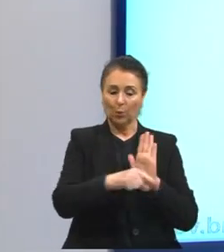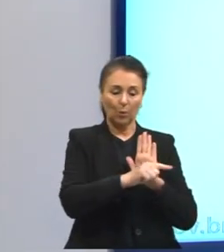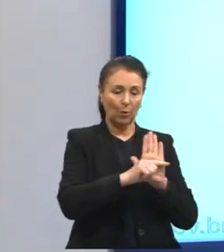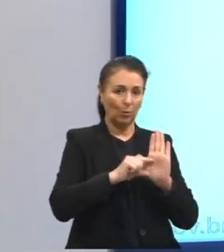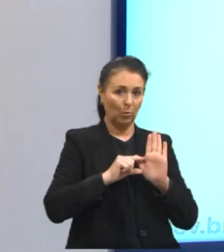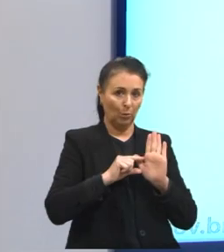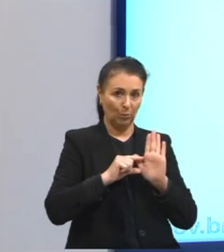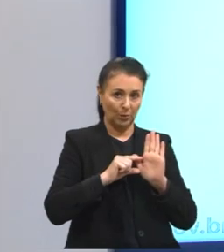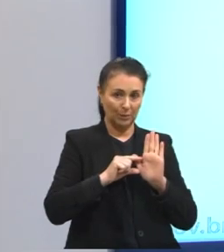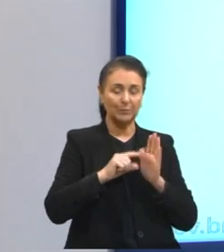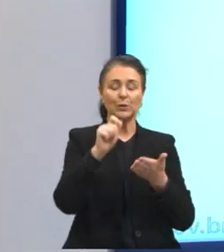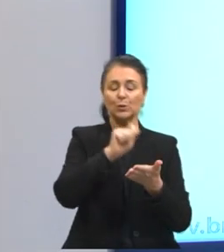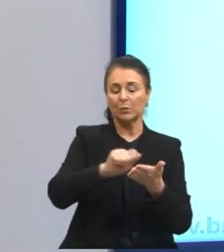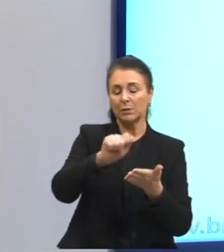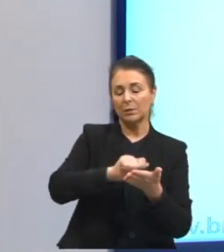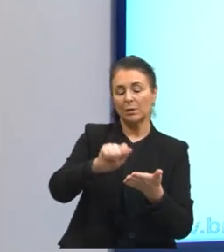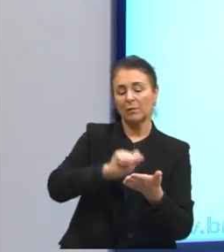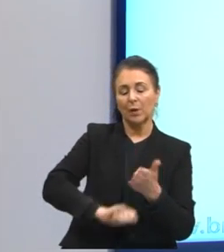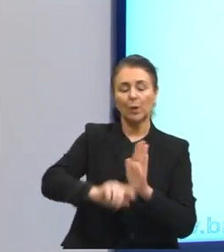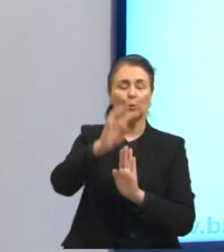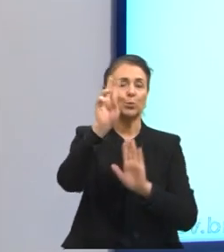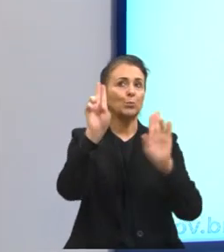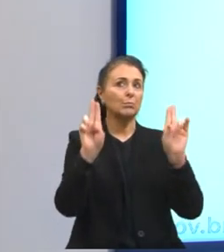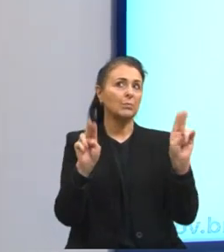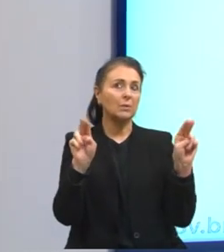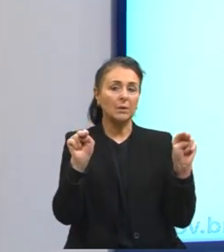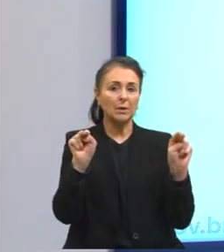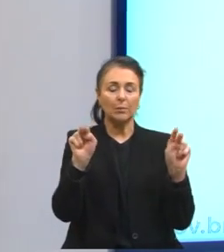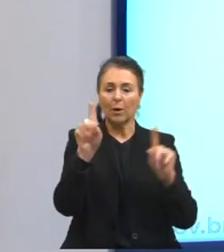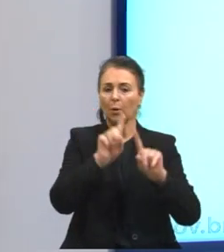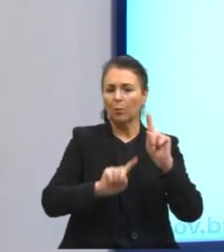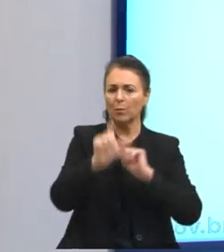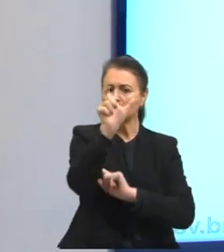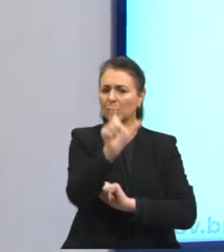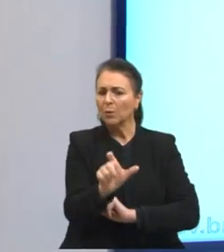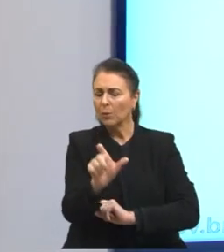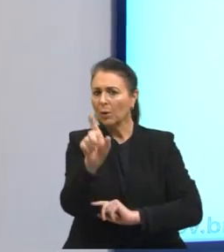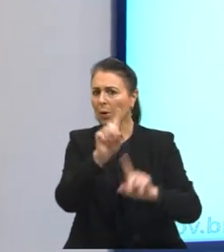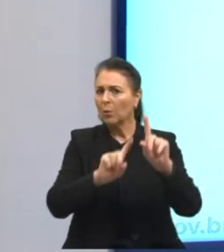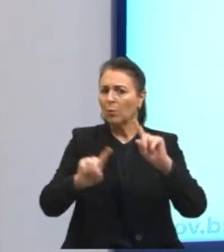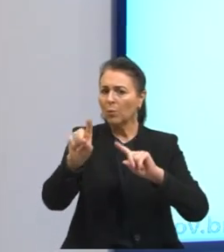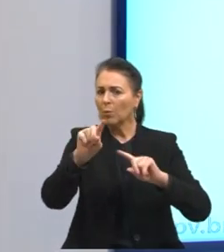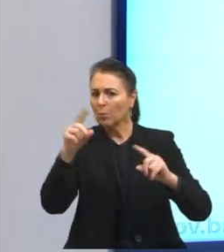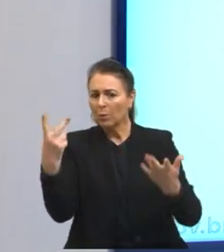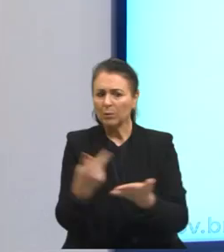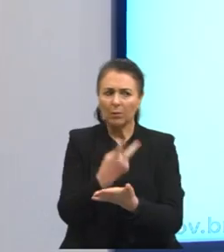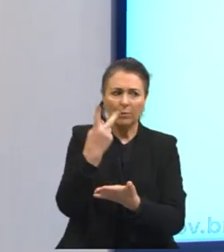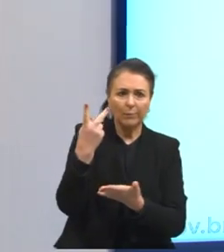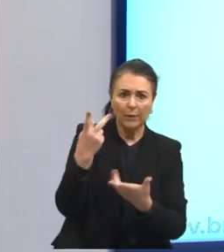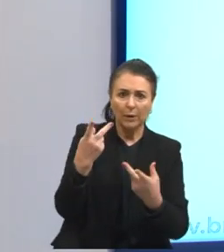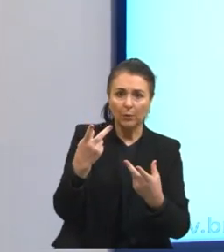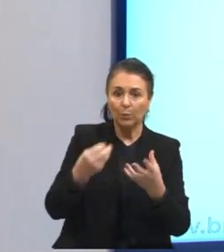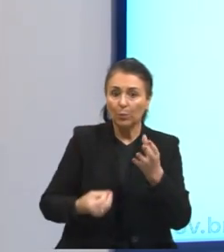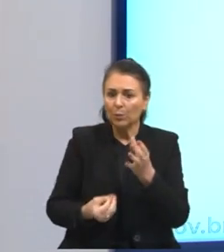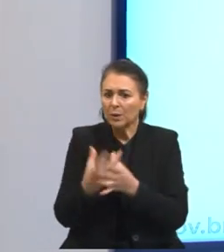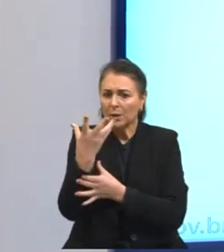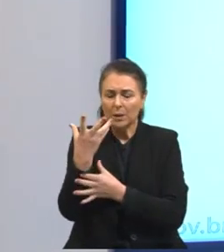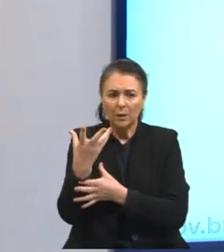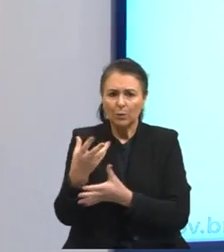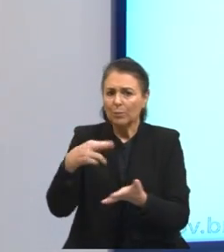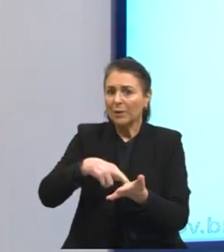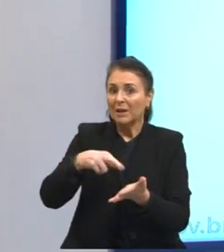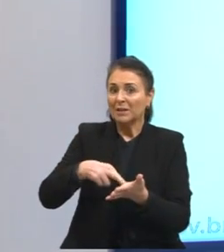estou escrevendo sobre um tema, sobre alguém, sobre um acontecimento, ou criando uma nova realidade,